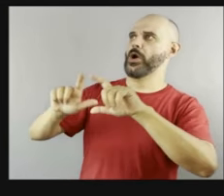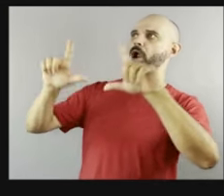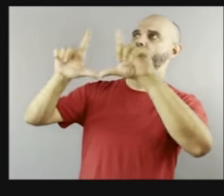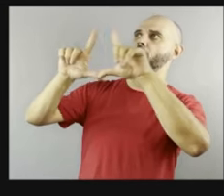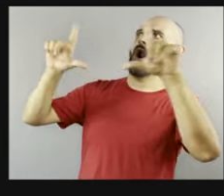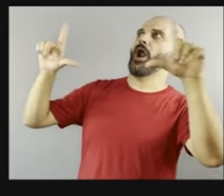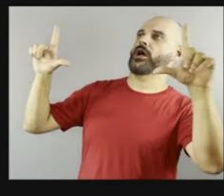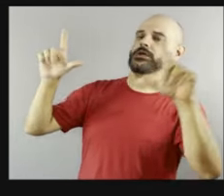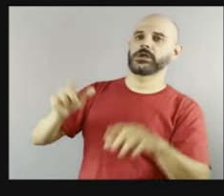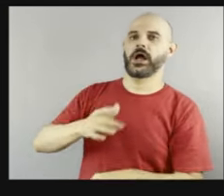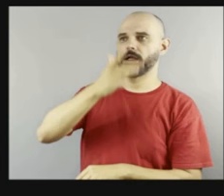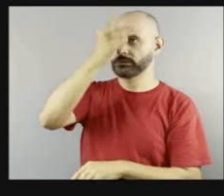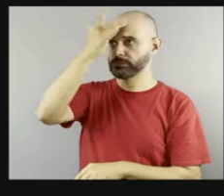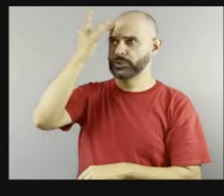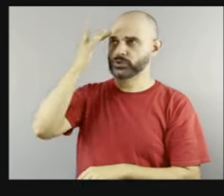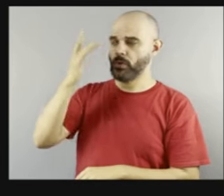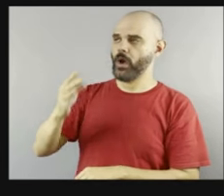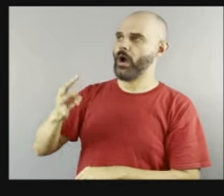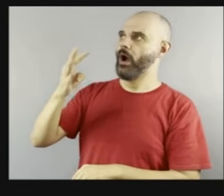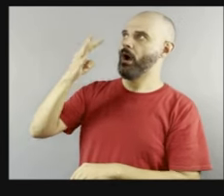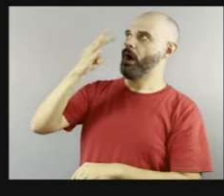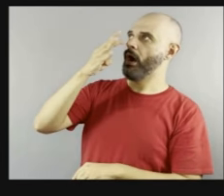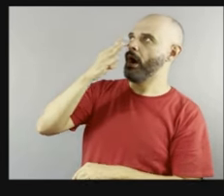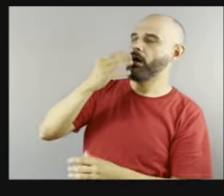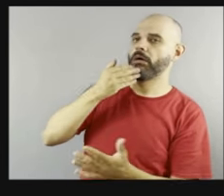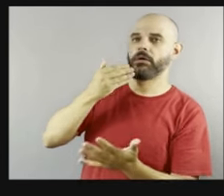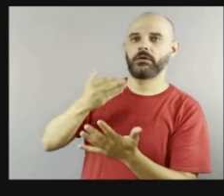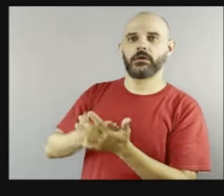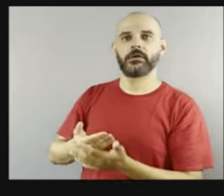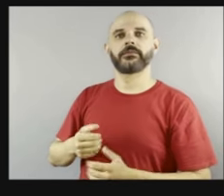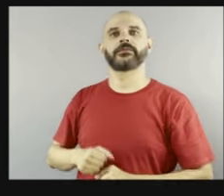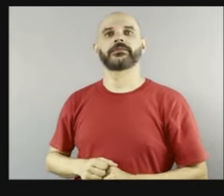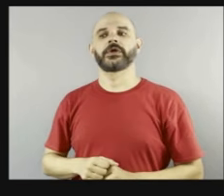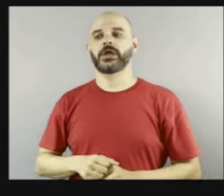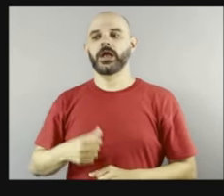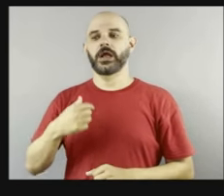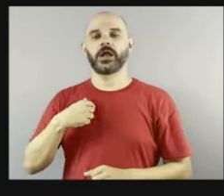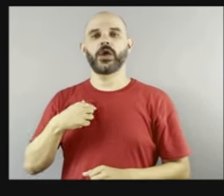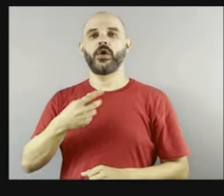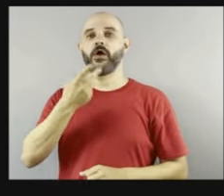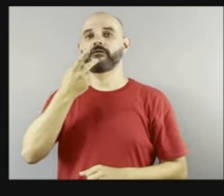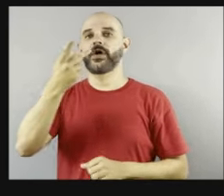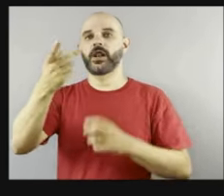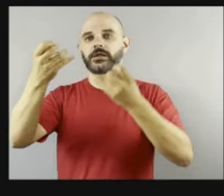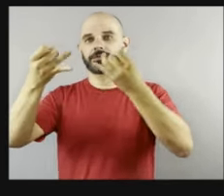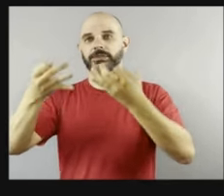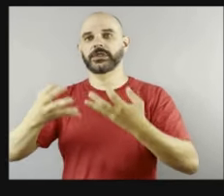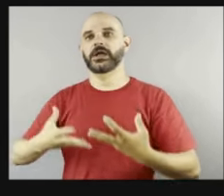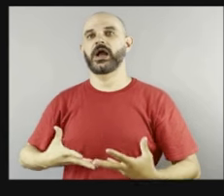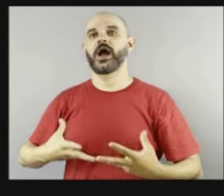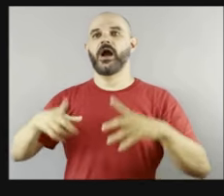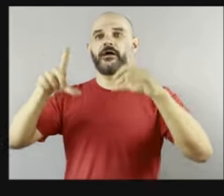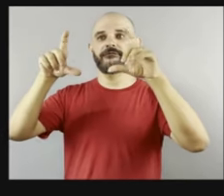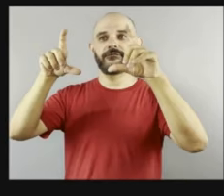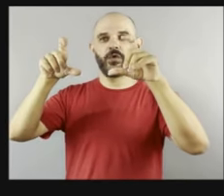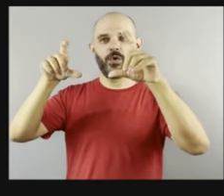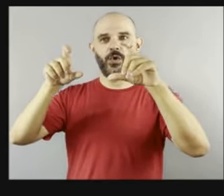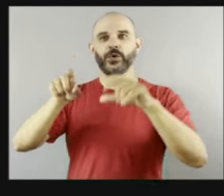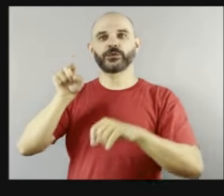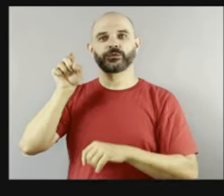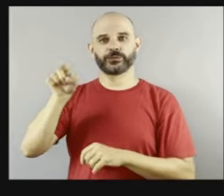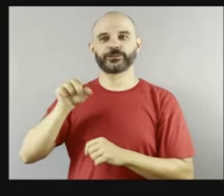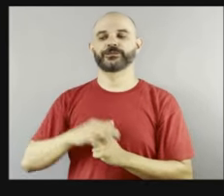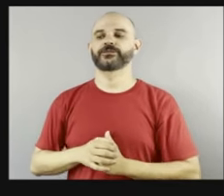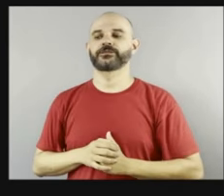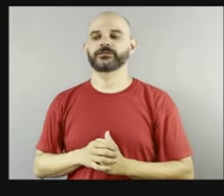aproveitar, Marielice, falar dessa foto, dessa foto que a Tati está na frente. a Tati está mais central, né, ali no... Isso, é